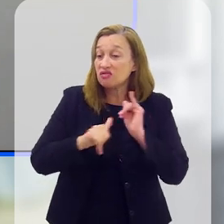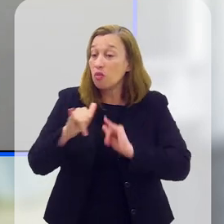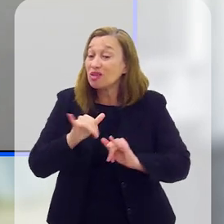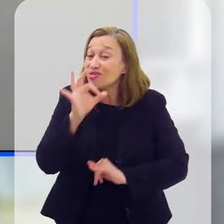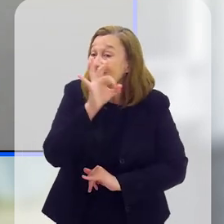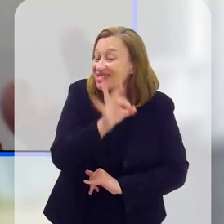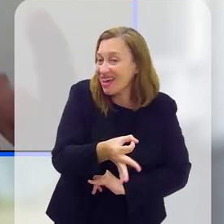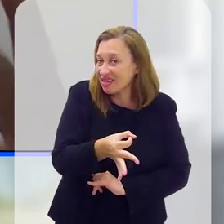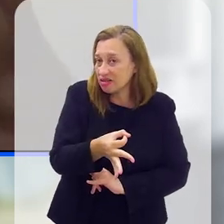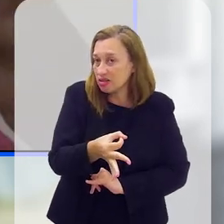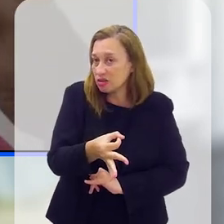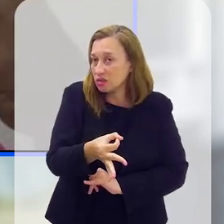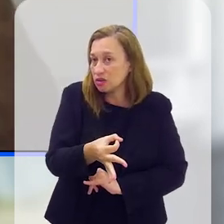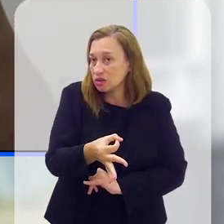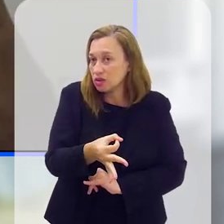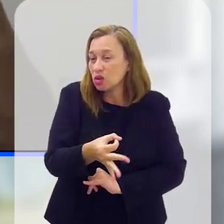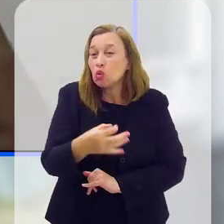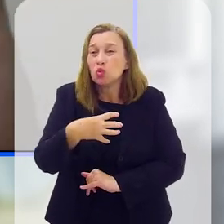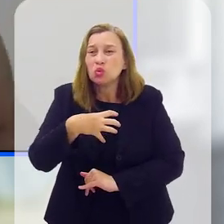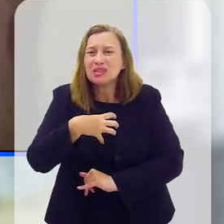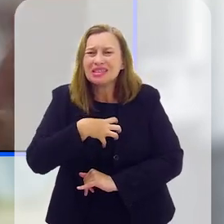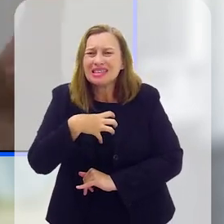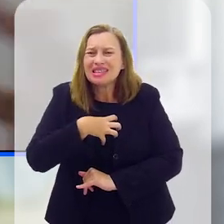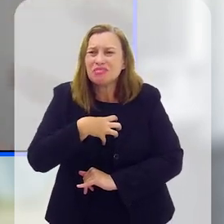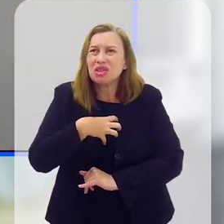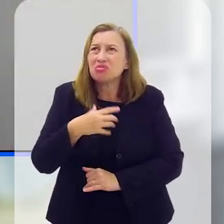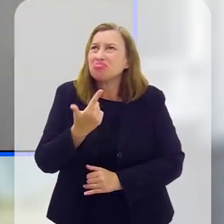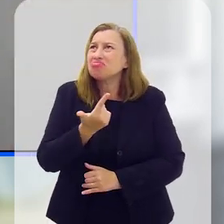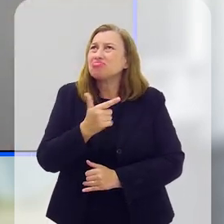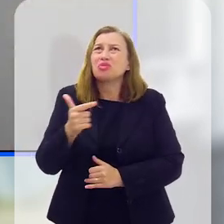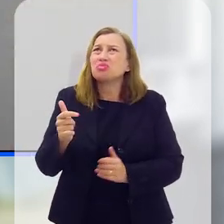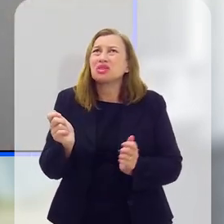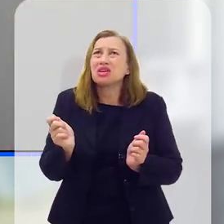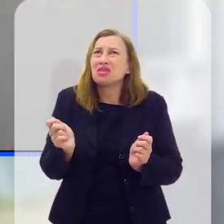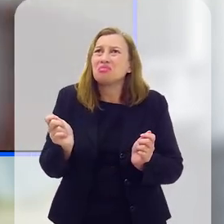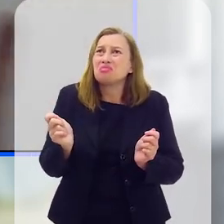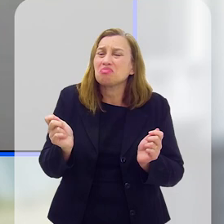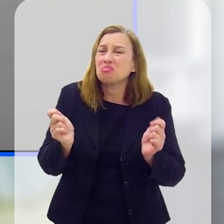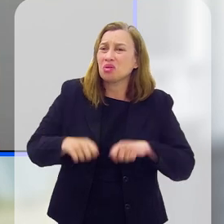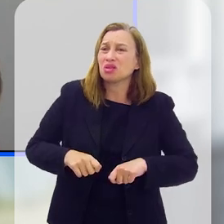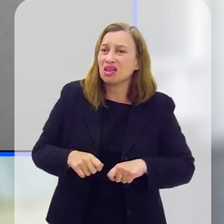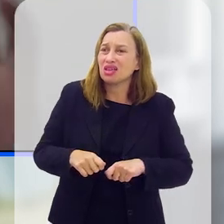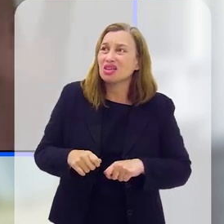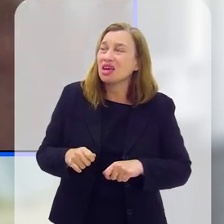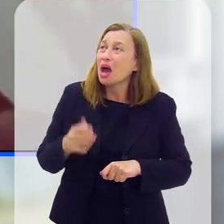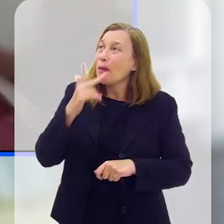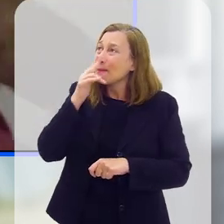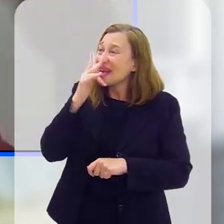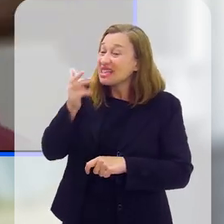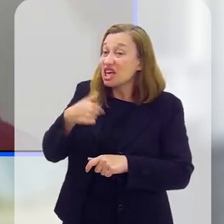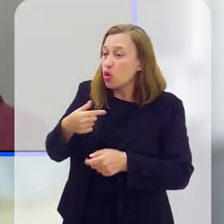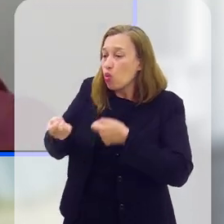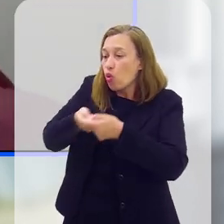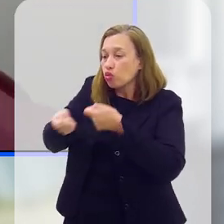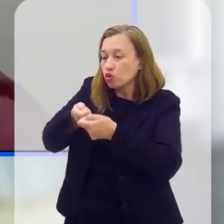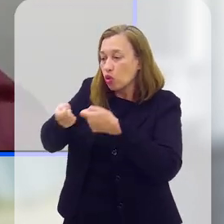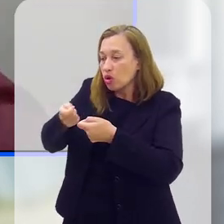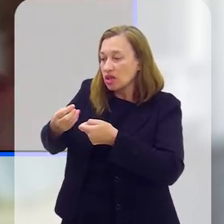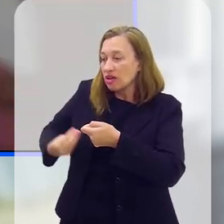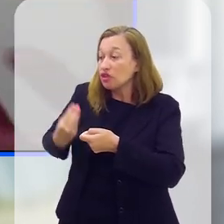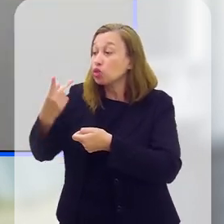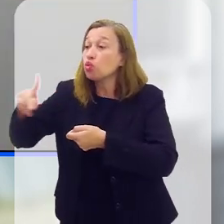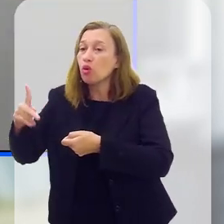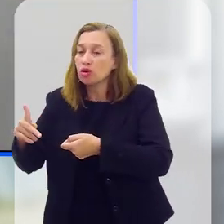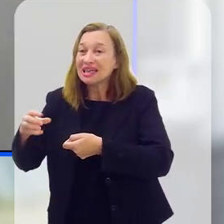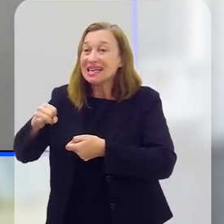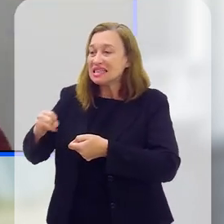realidade, eu, eu, eu, a culpa é um sentimento de onipotência, é como se eu tivesse o controle sobre a vida do outro